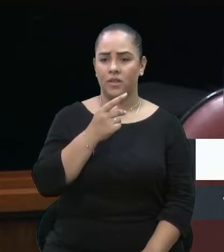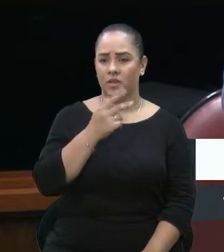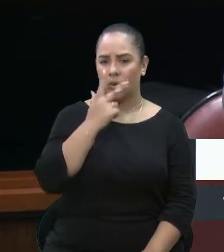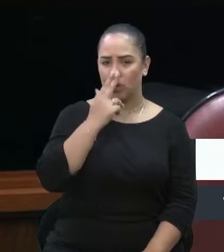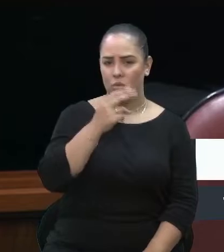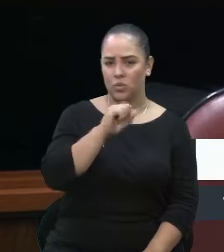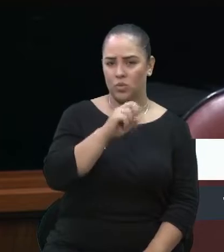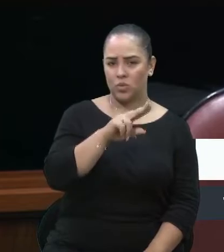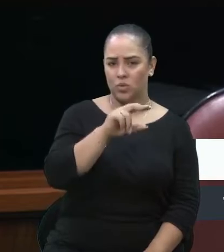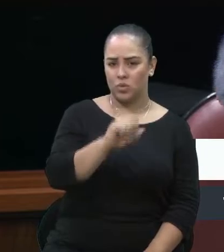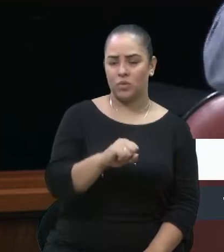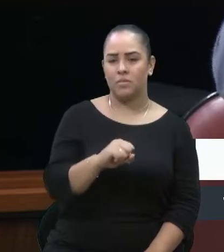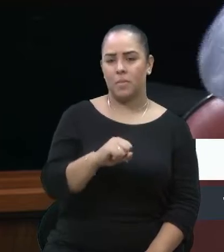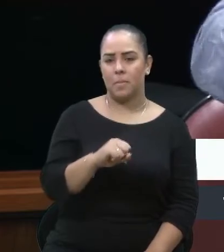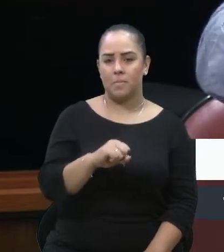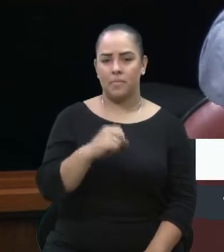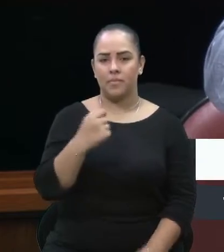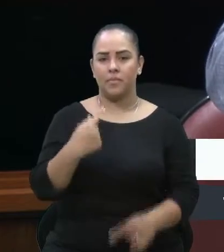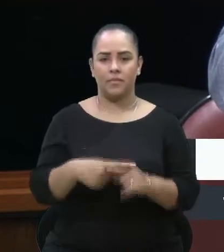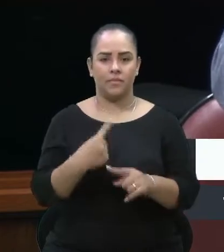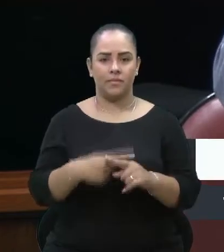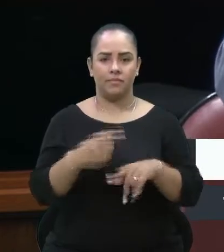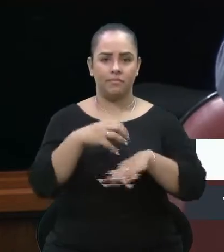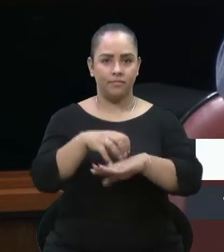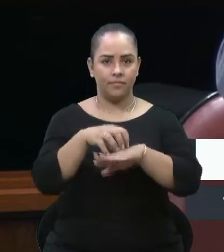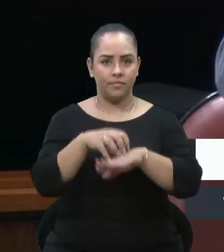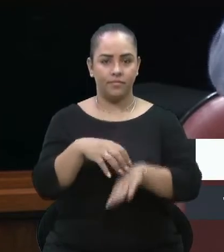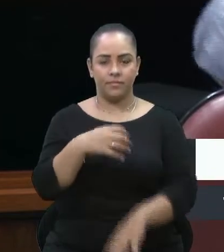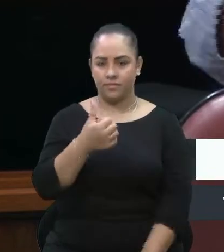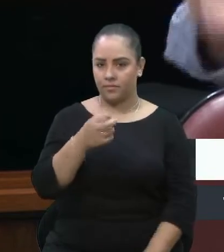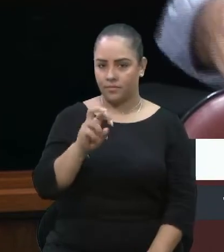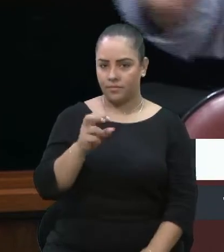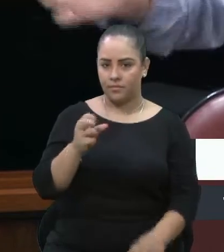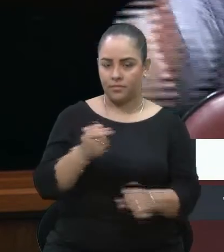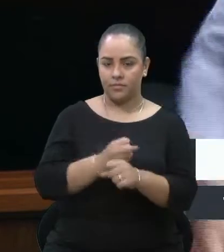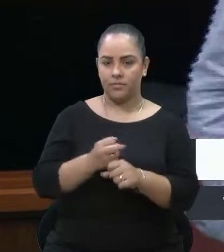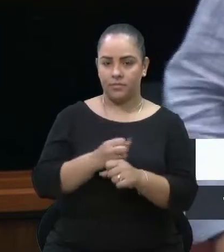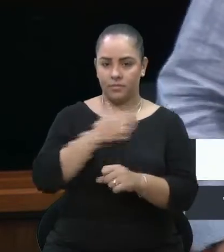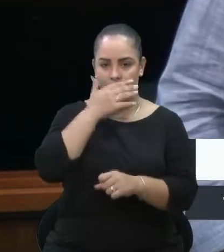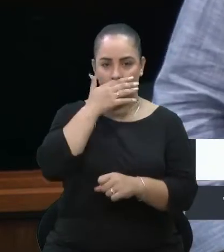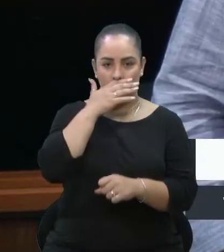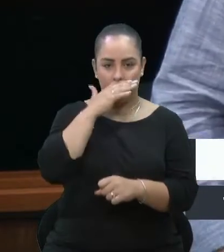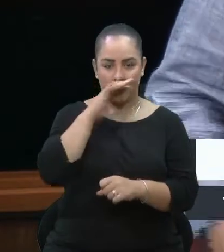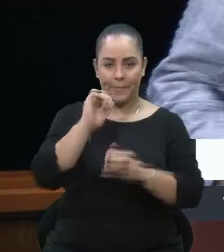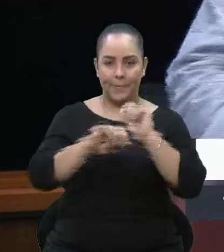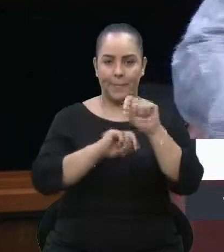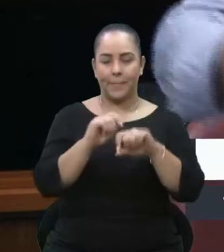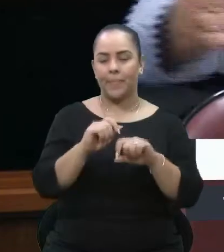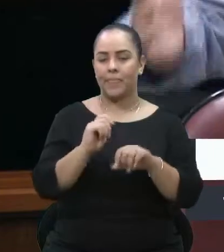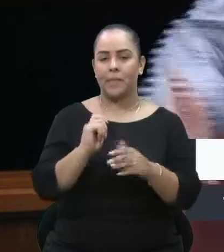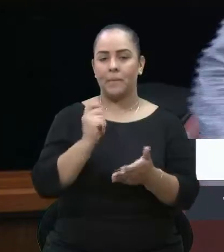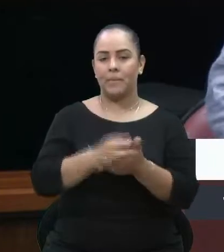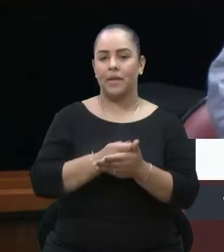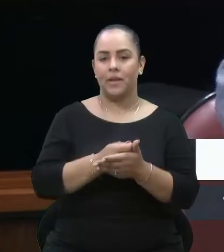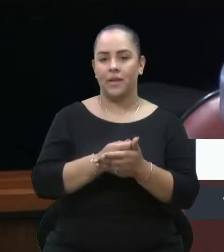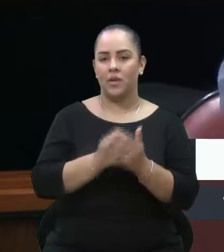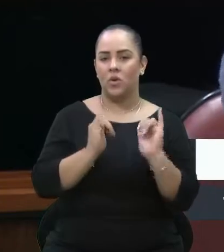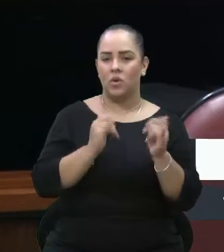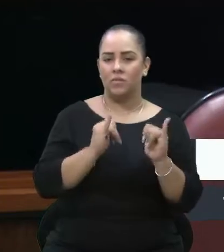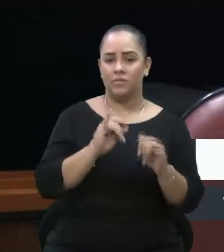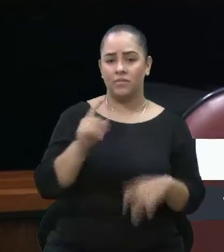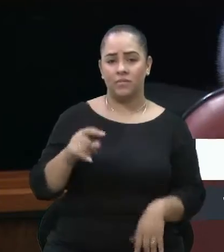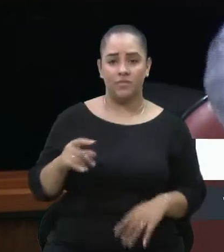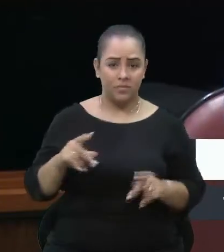que subsidiar o transporte dos 65 anos em diante, quem paga o transporte? É a população de Caxias, é a